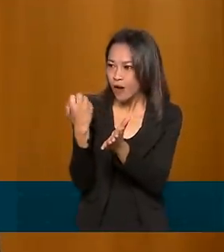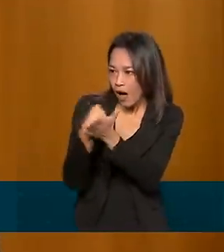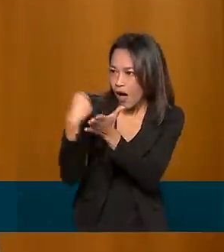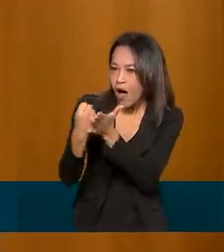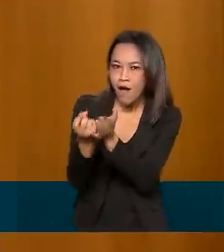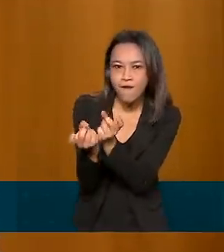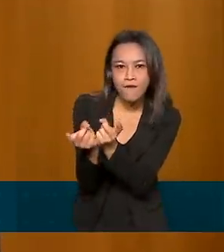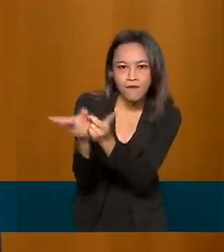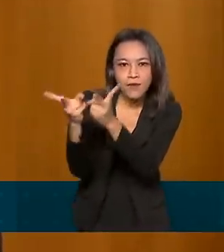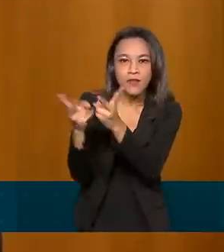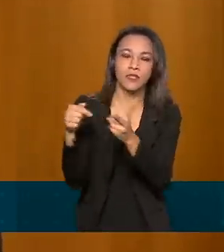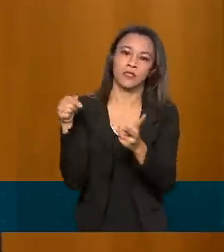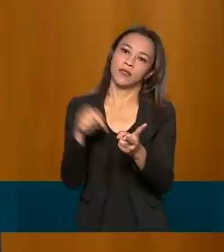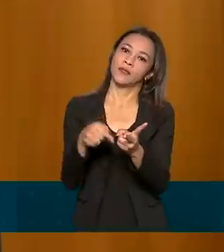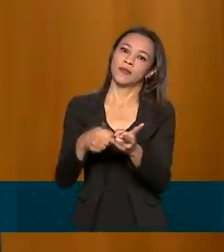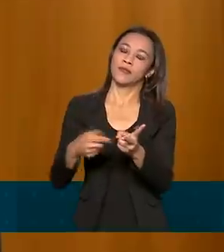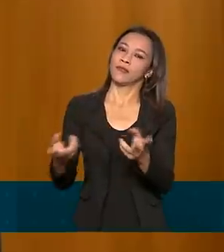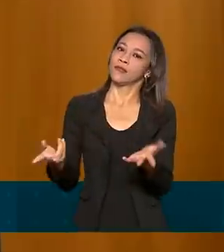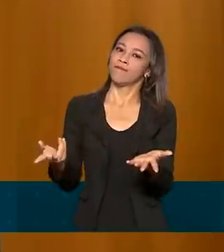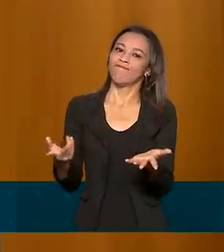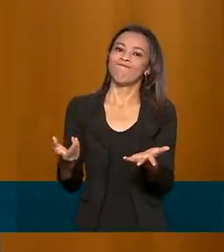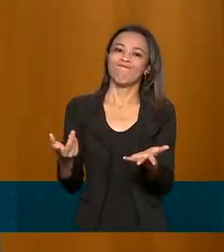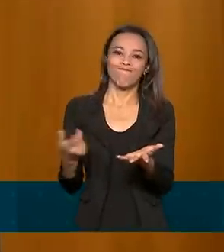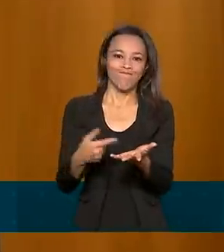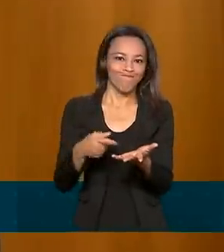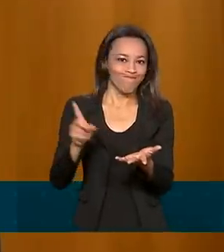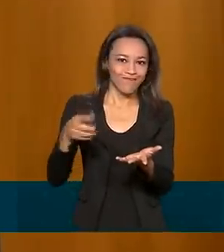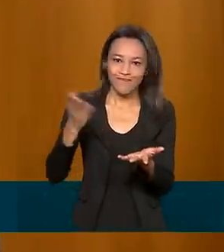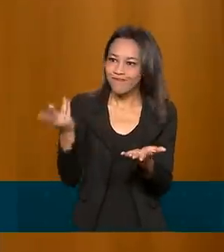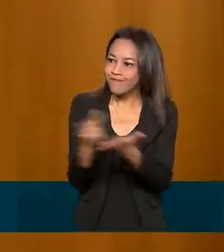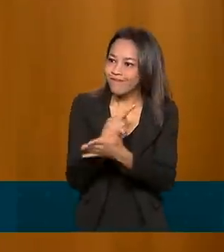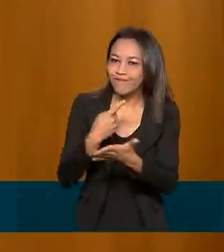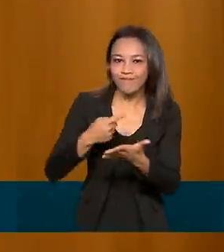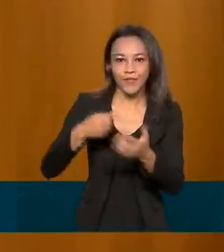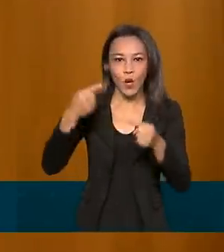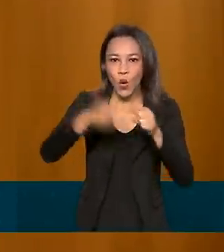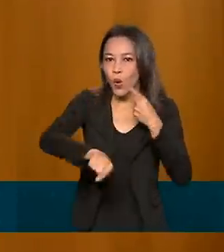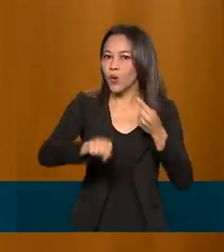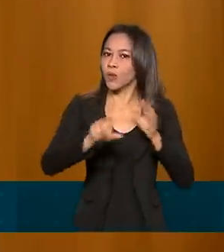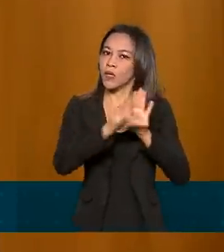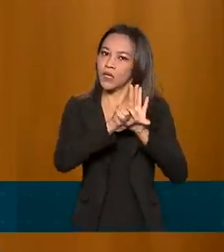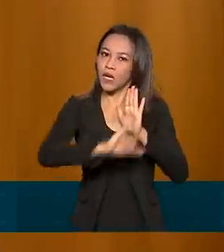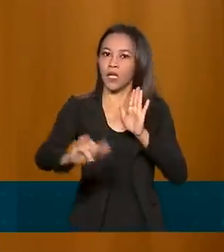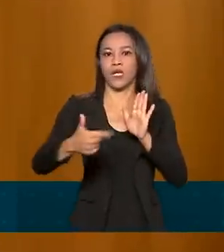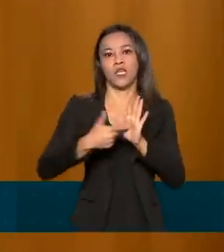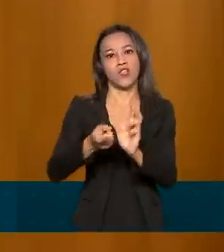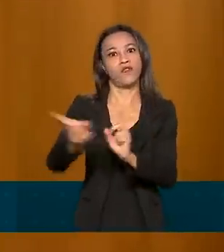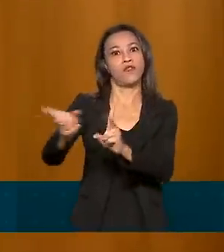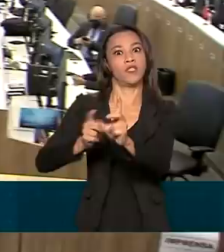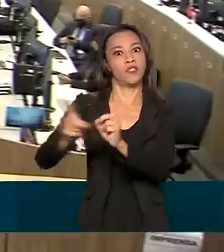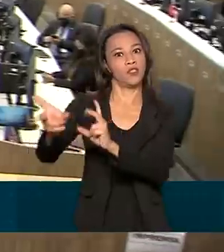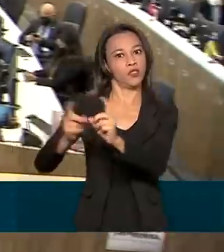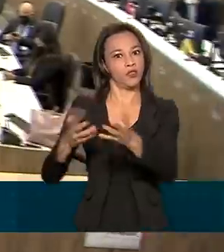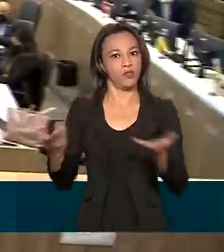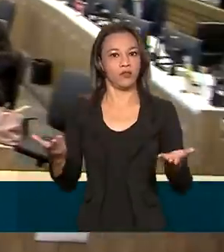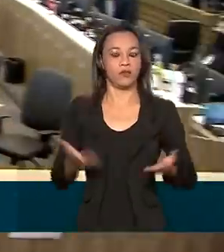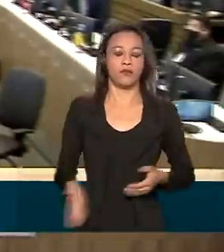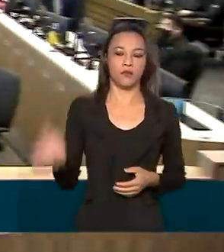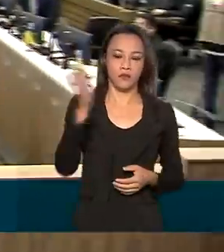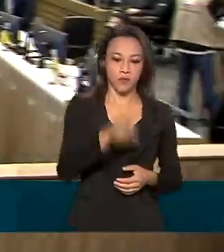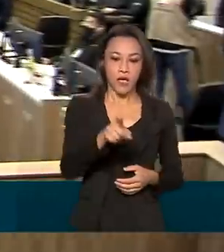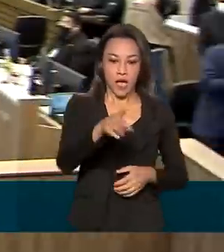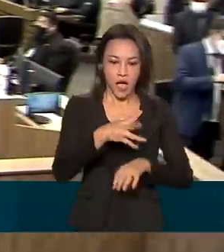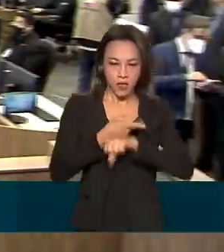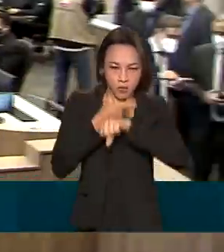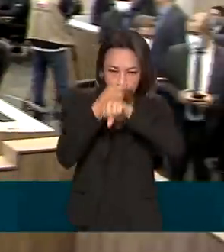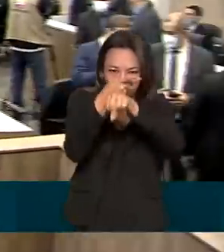captado licitamente e vendido de forma ilícita. As buscas